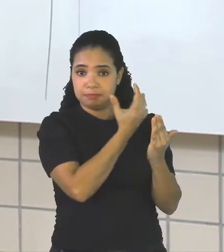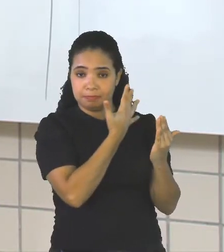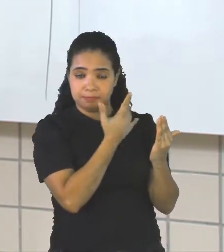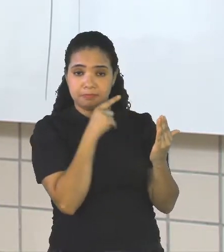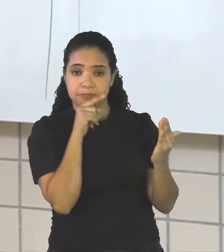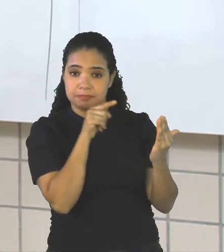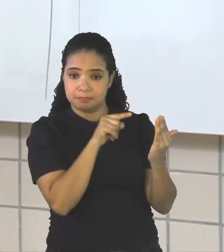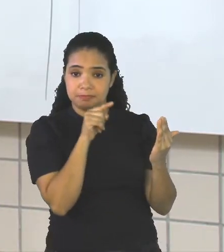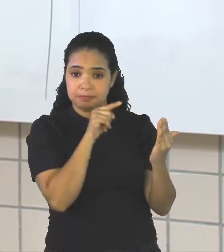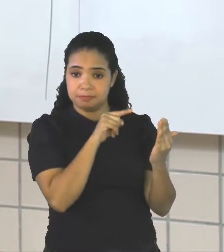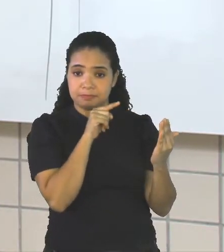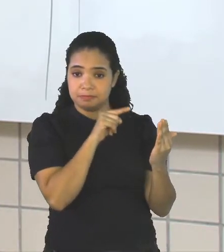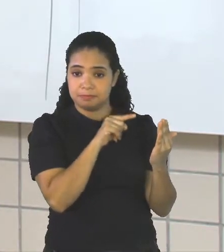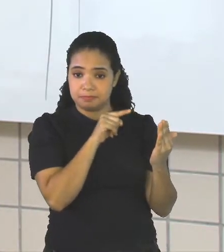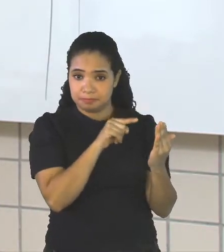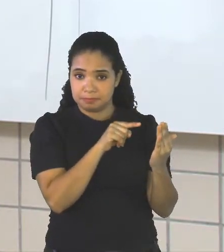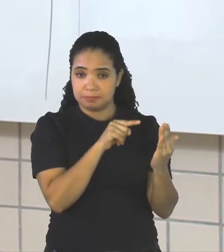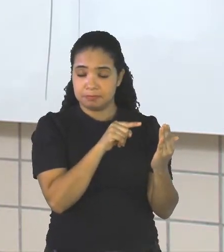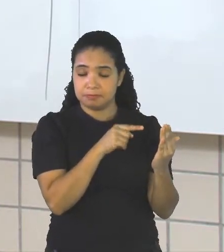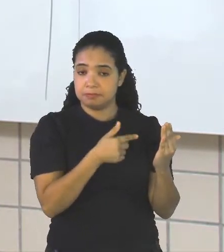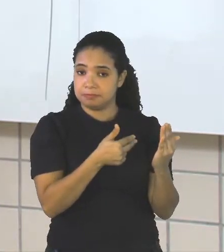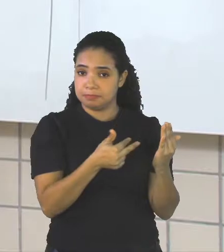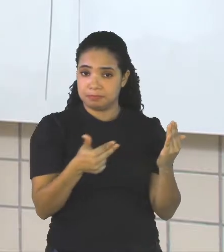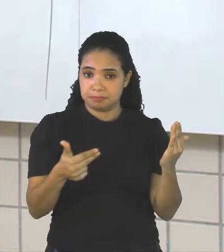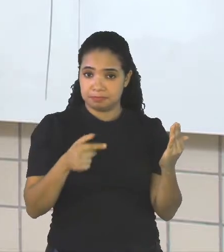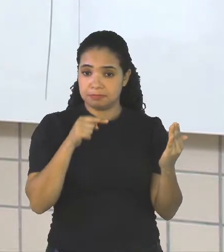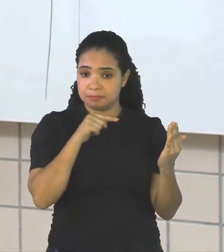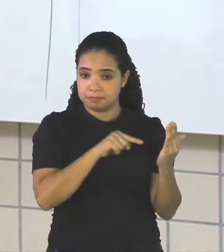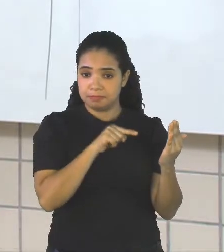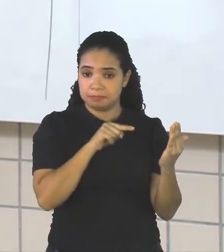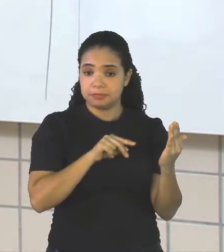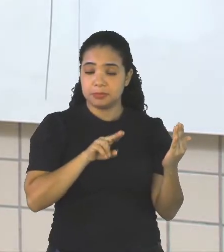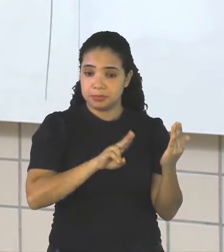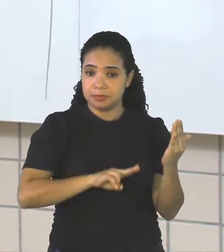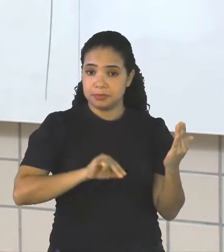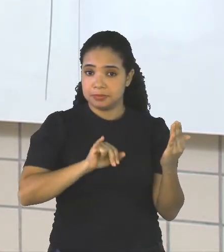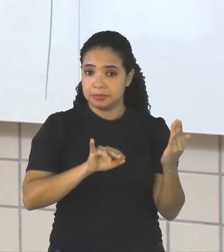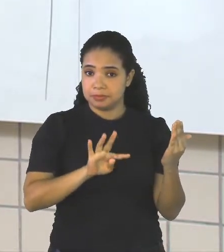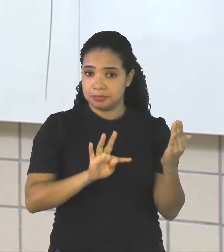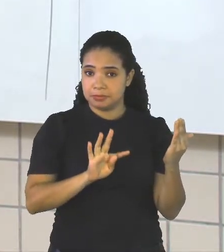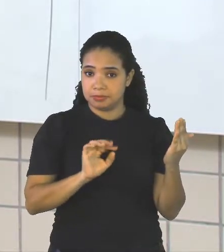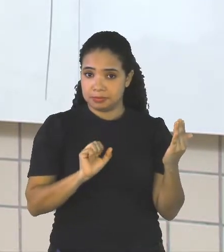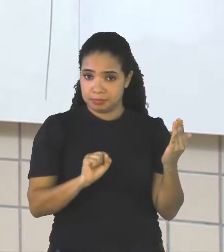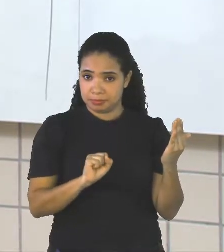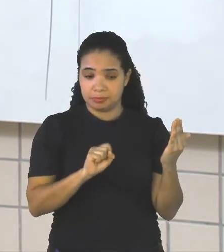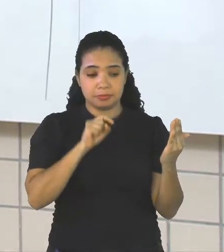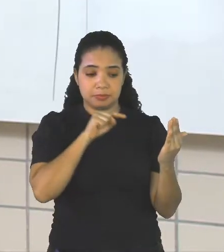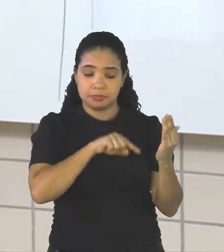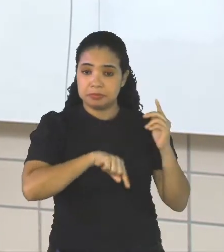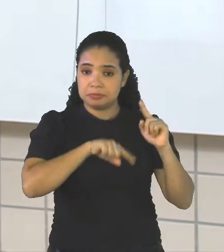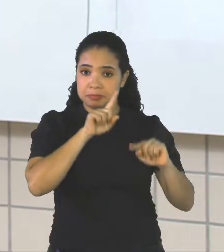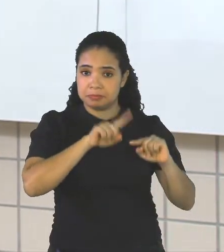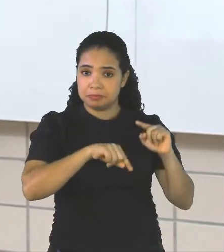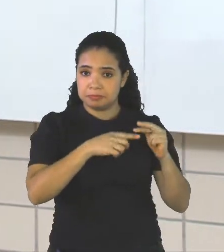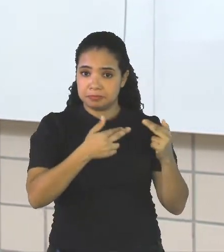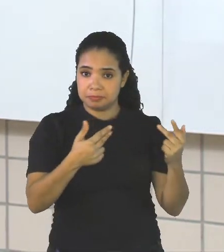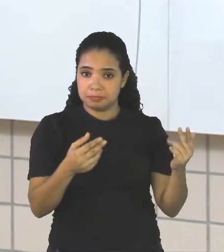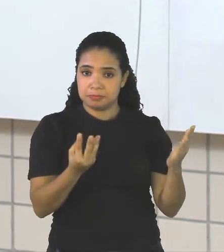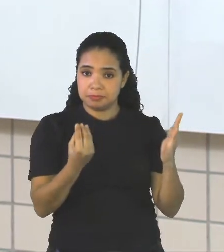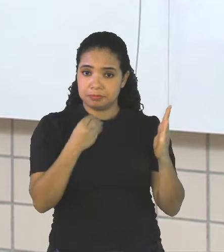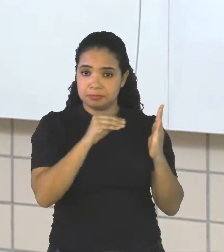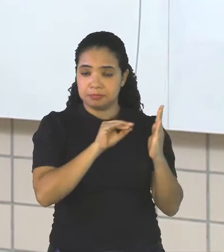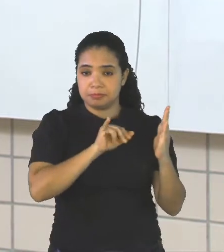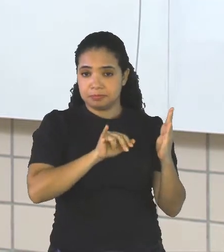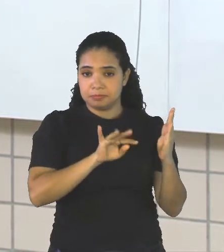falando Da câmera De uma coisa De um tablet Então eu uso It Alright E nós vamos então De